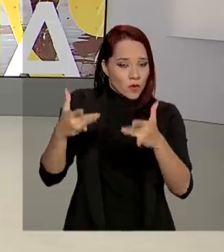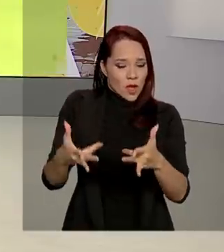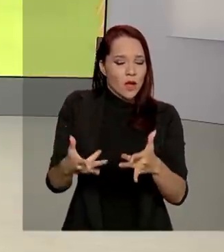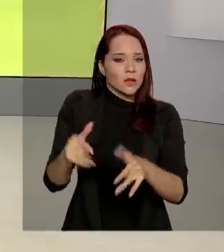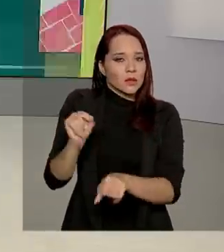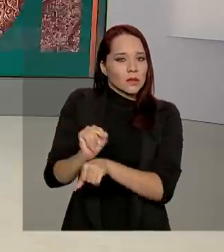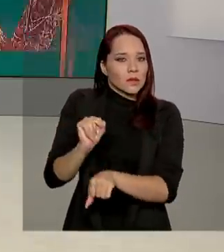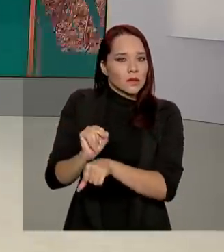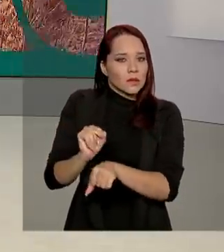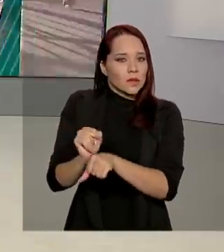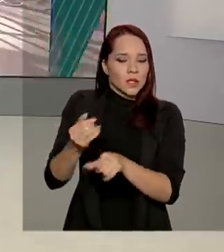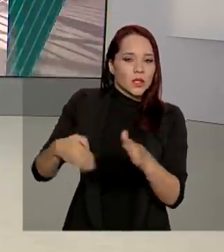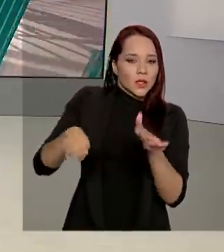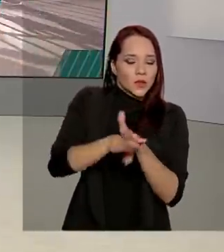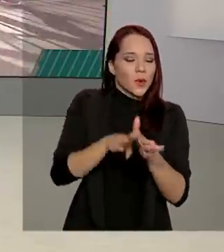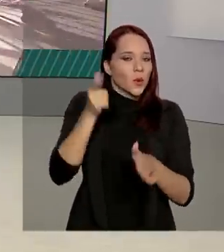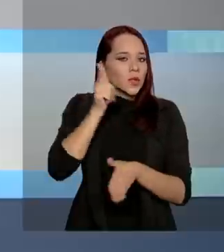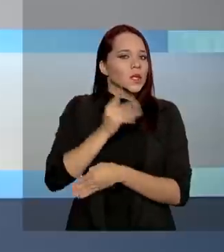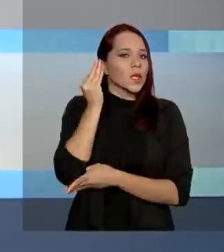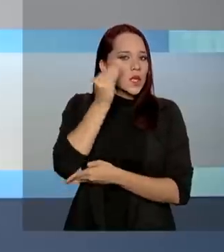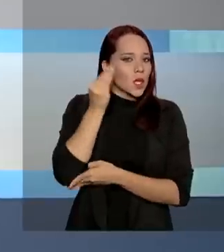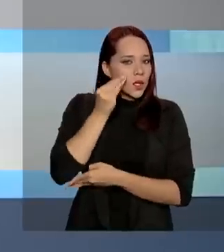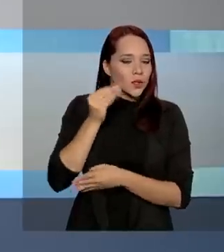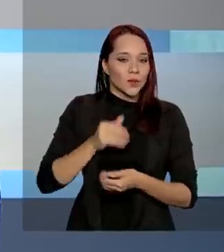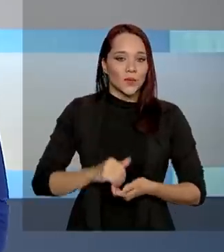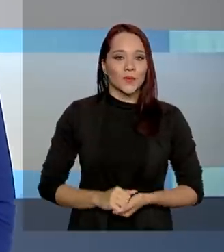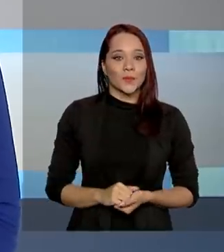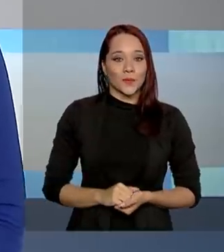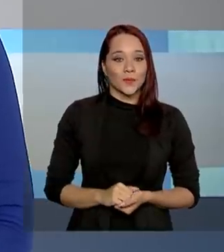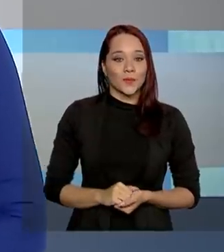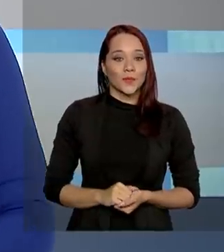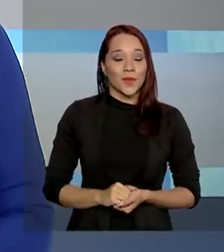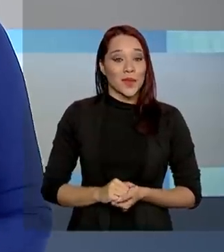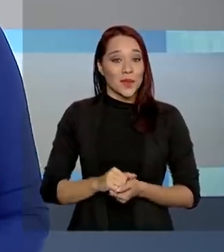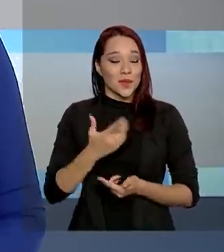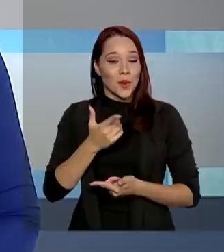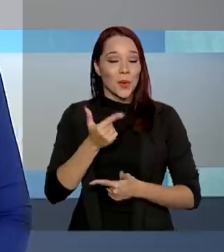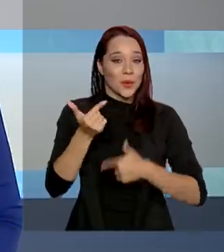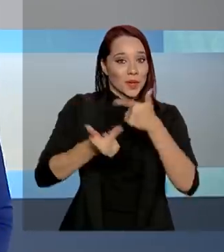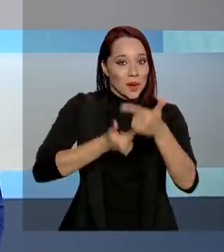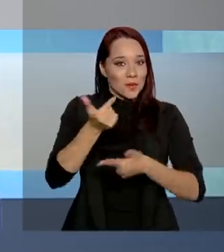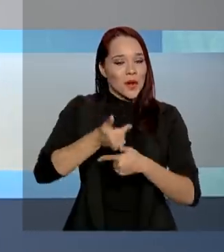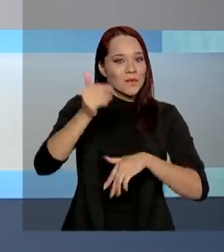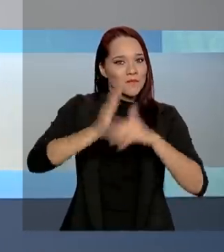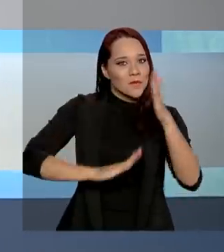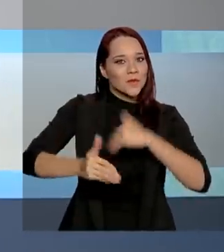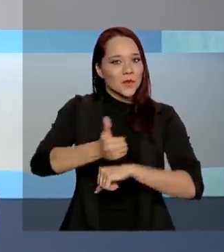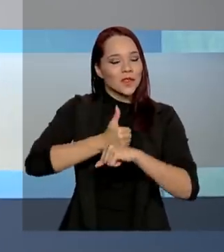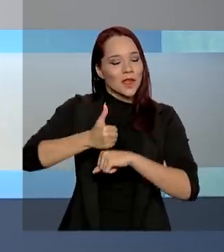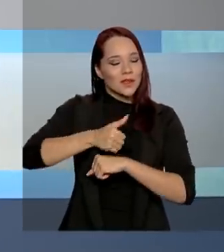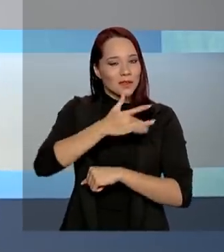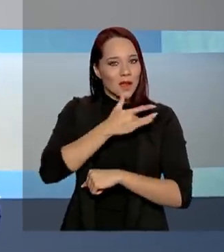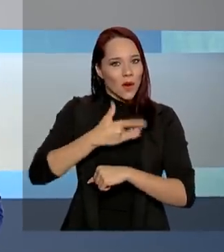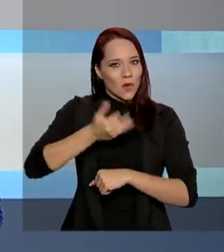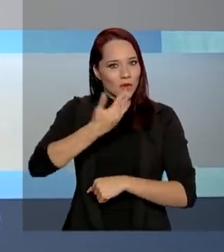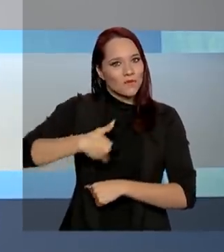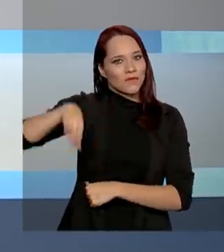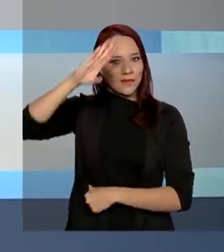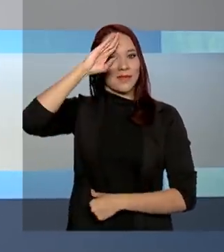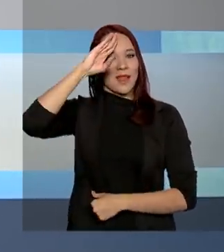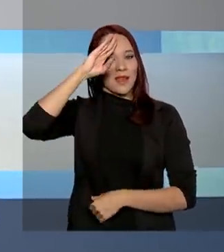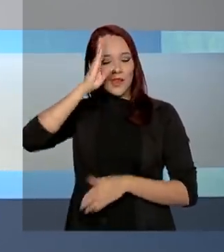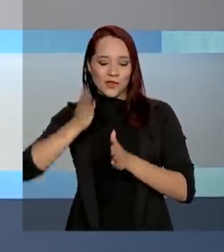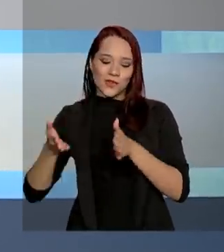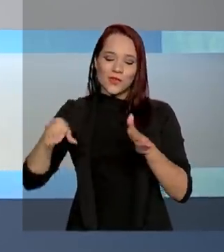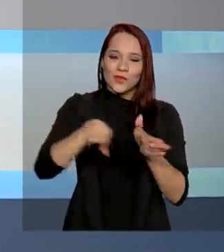esperados para a testagem. A missão de profissionais de saúde militares chegou a mais uma